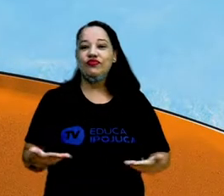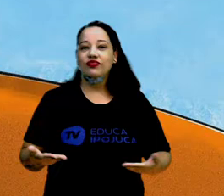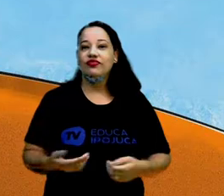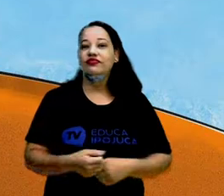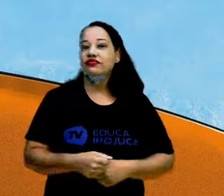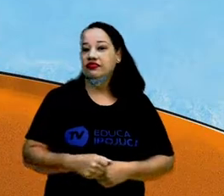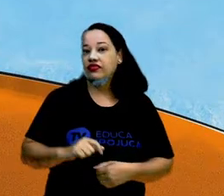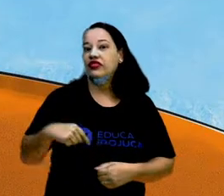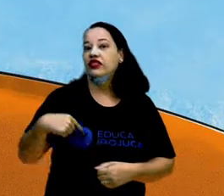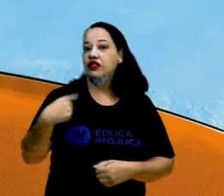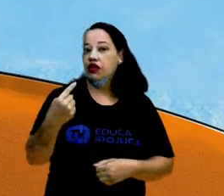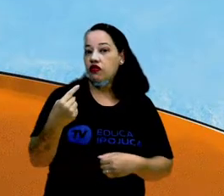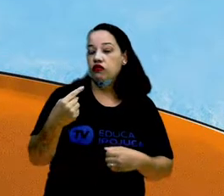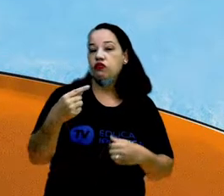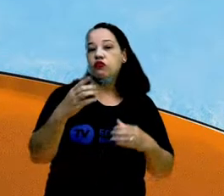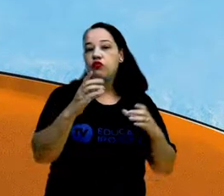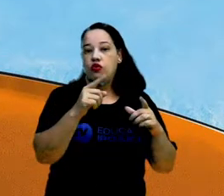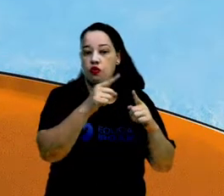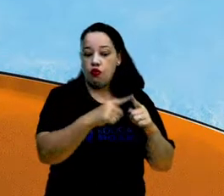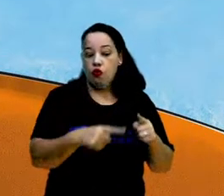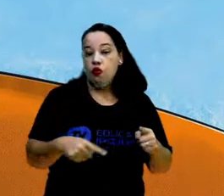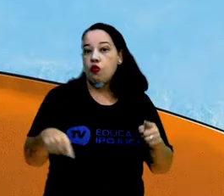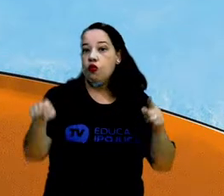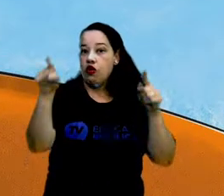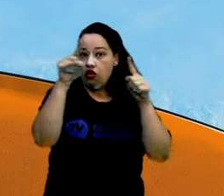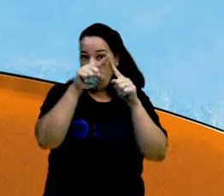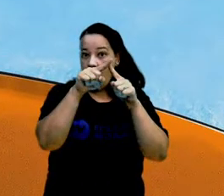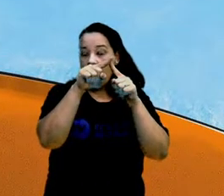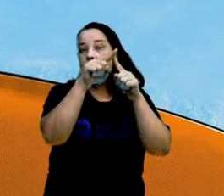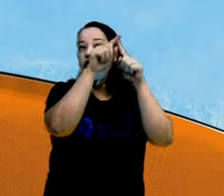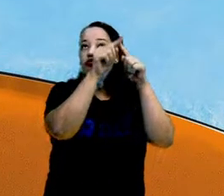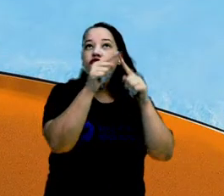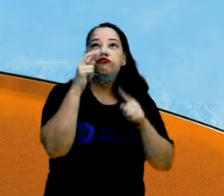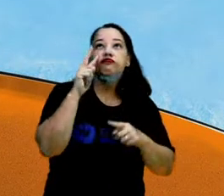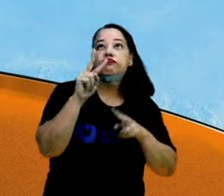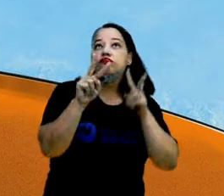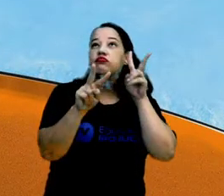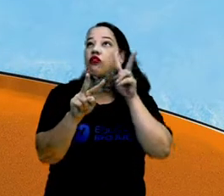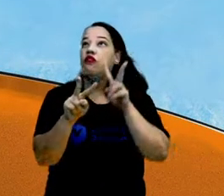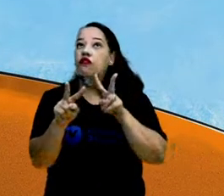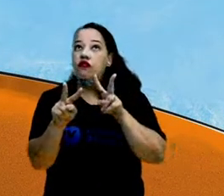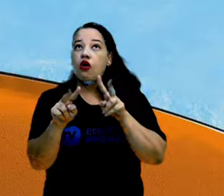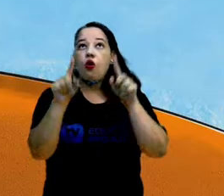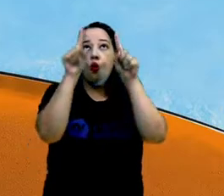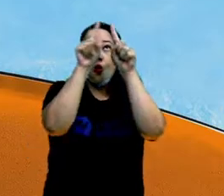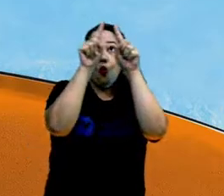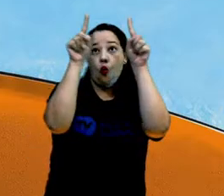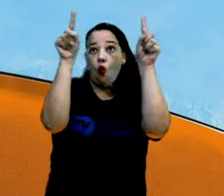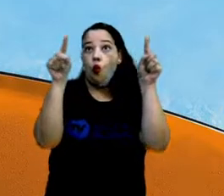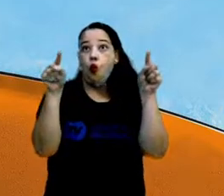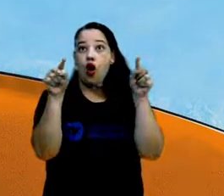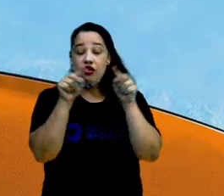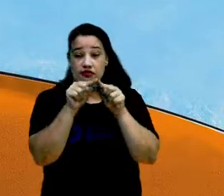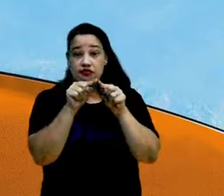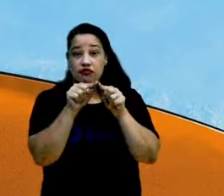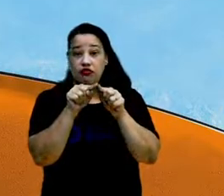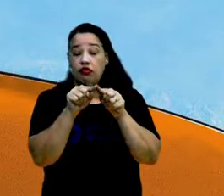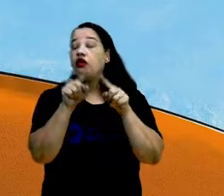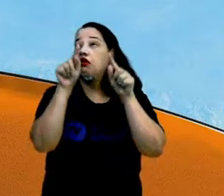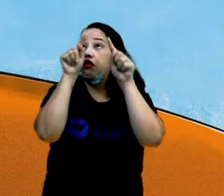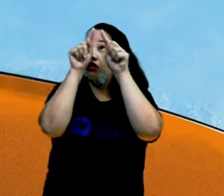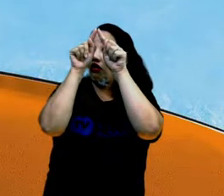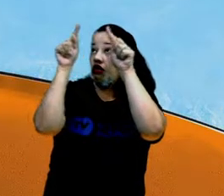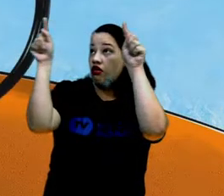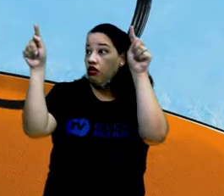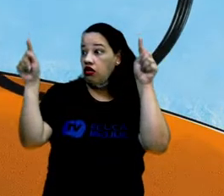Foi a universo das retas, deu de cara com o quadrado e o retângulo. Ficou muito chateado